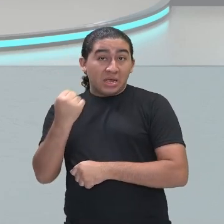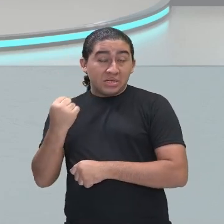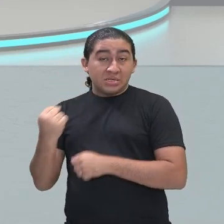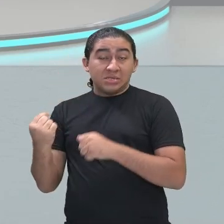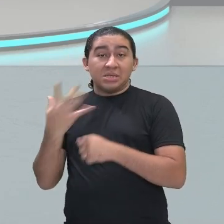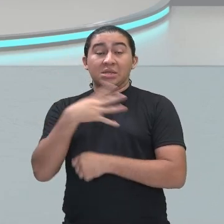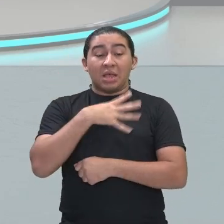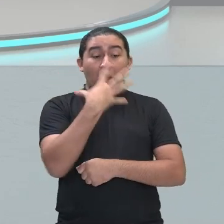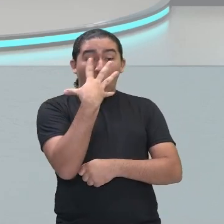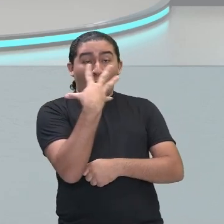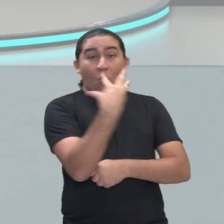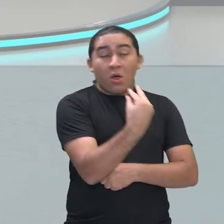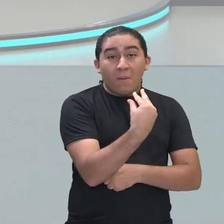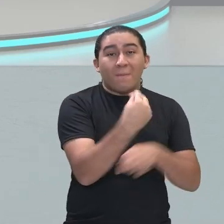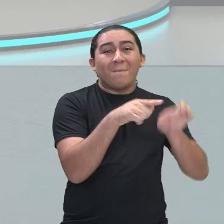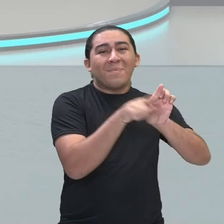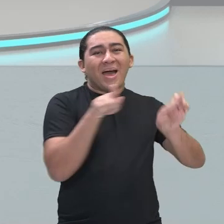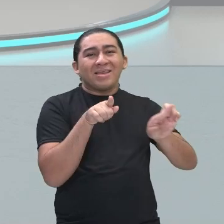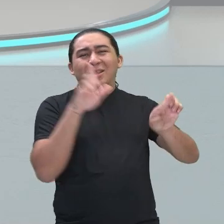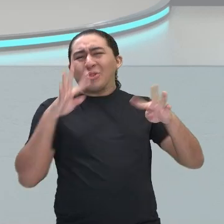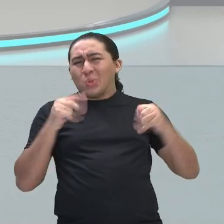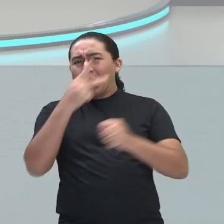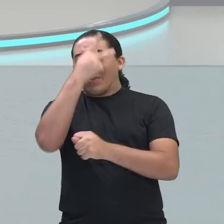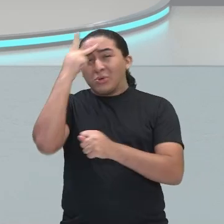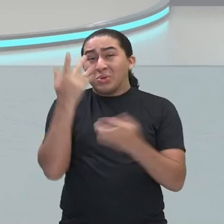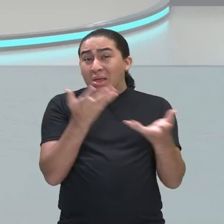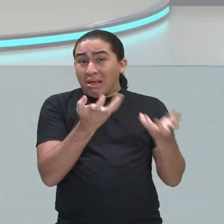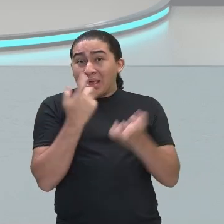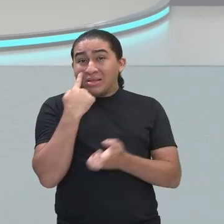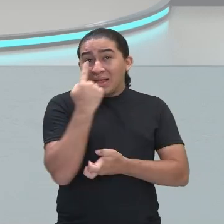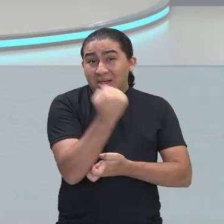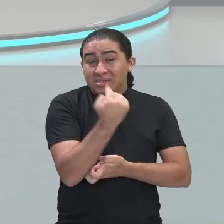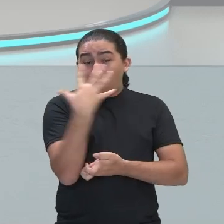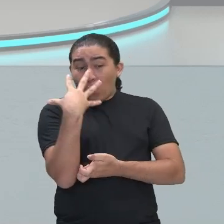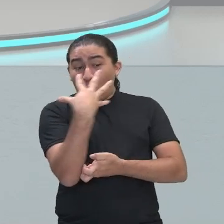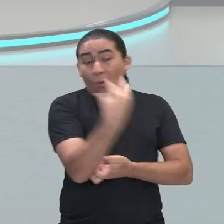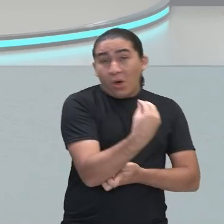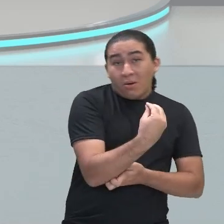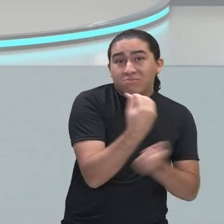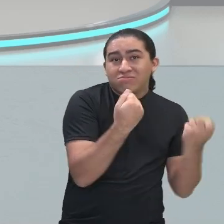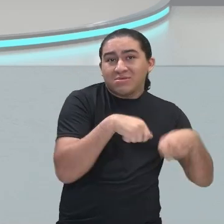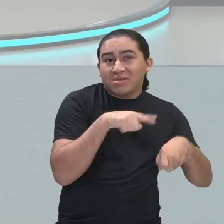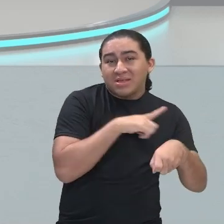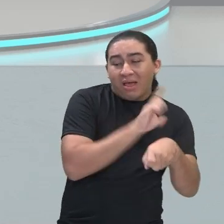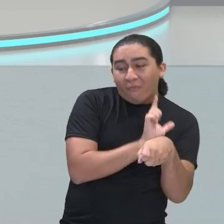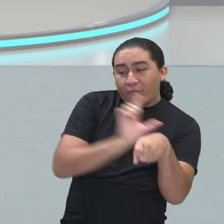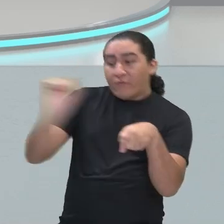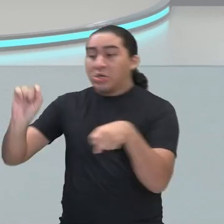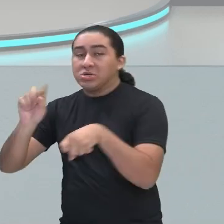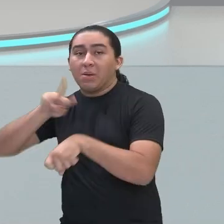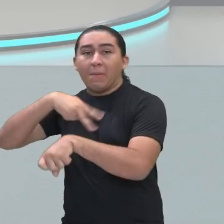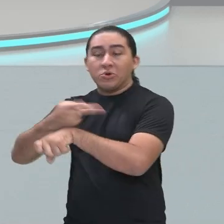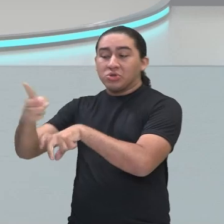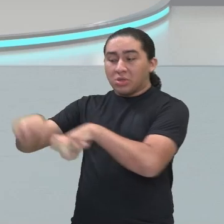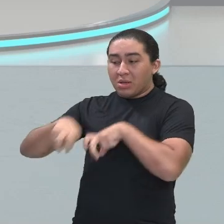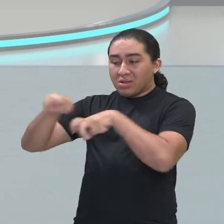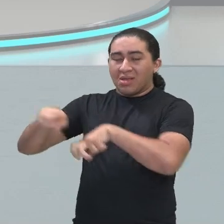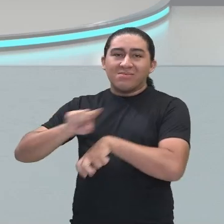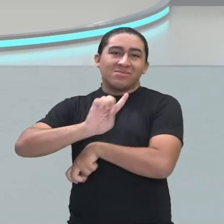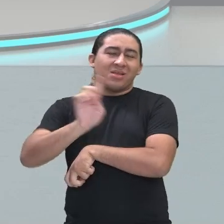Mas não são todas as pessoas que fogem para a área rural. Apenas aqueles